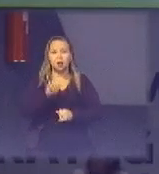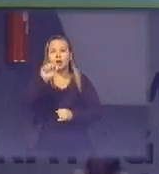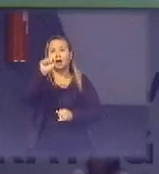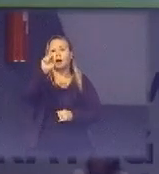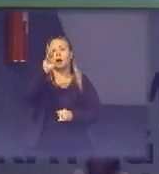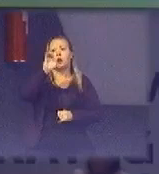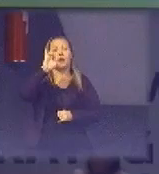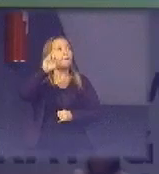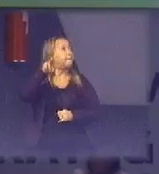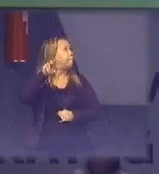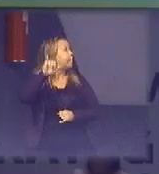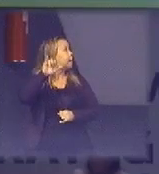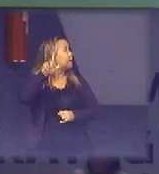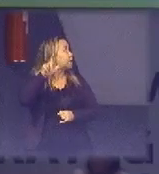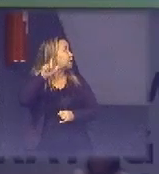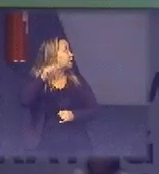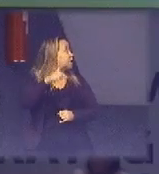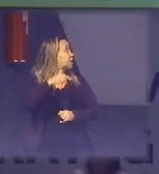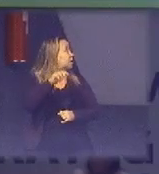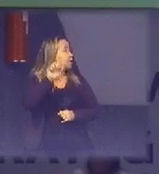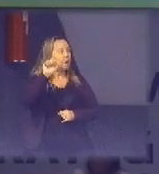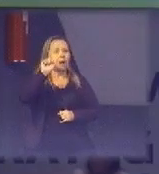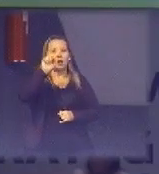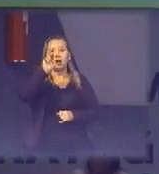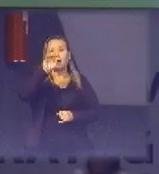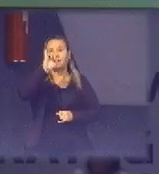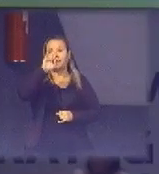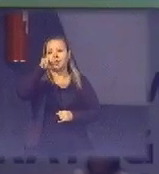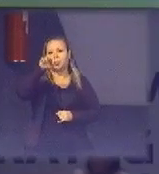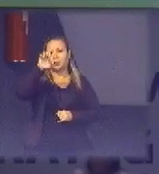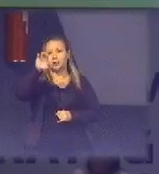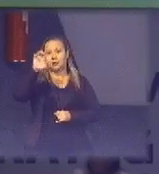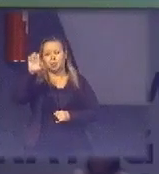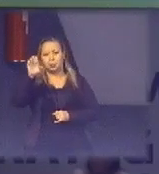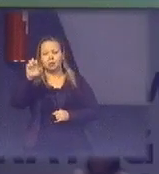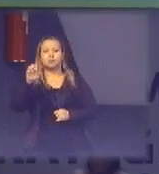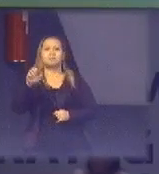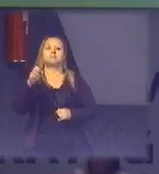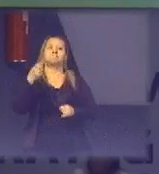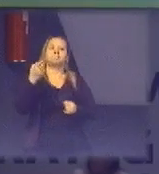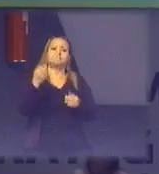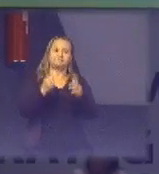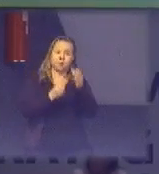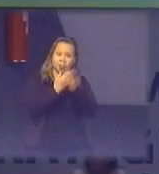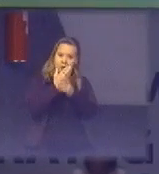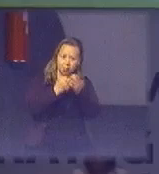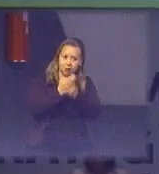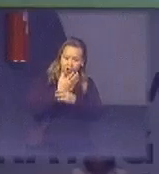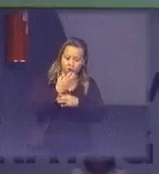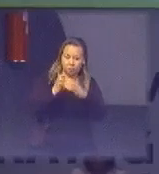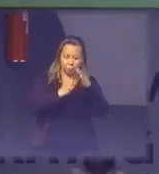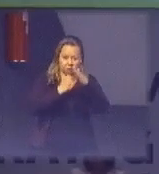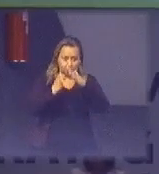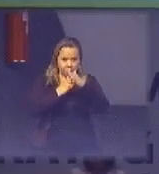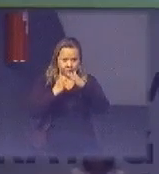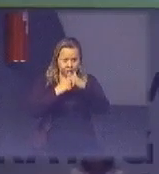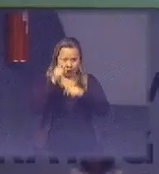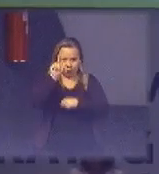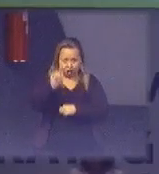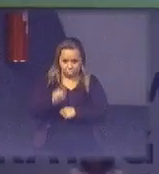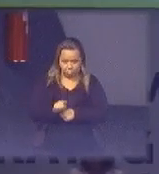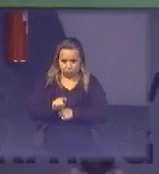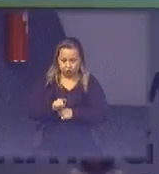fundou a Green Electron então a Green Electron é uma entidade gestora voltada